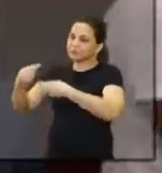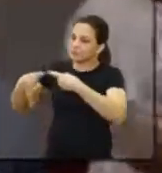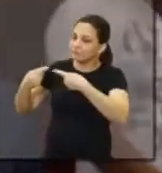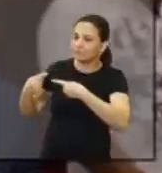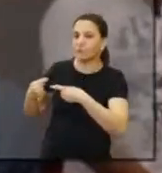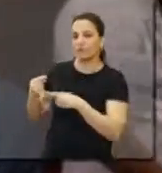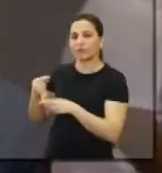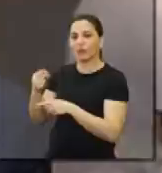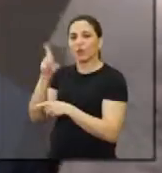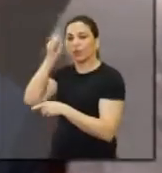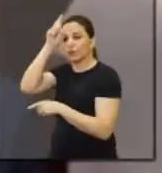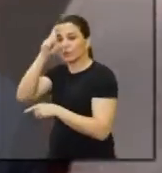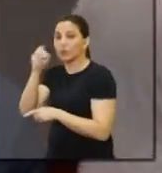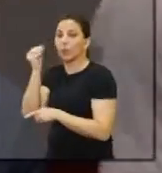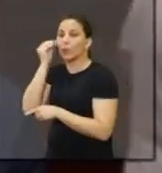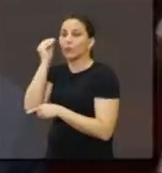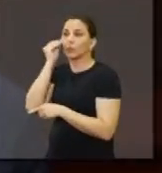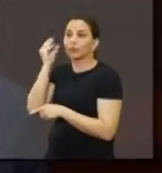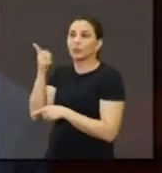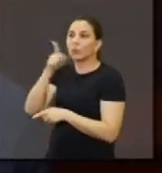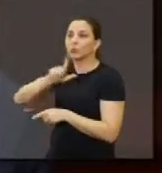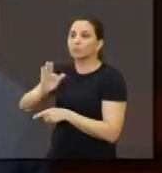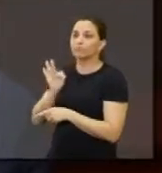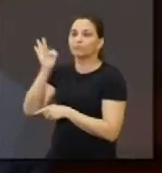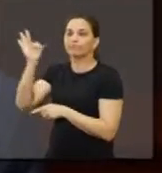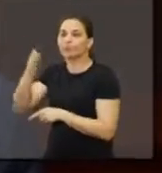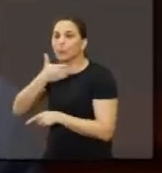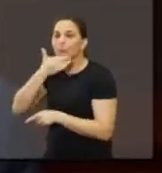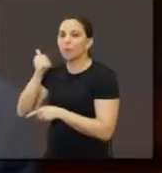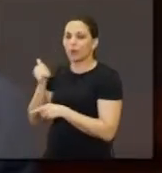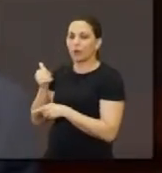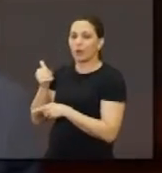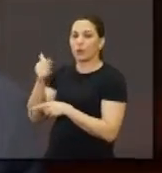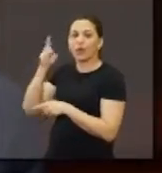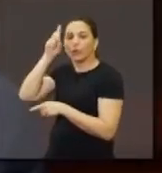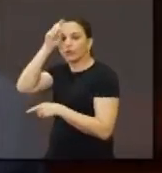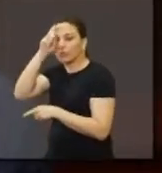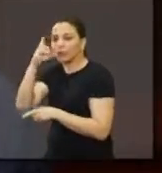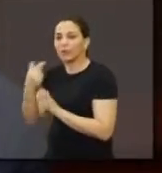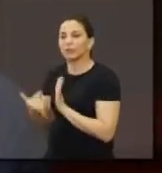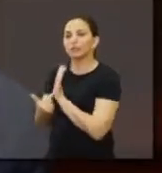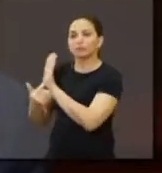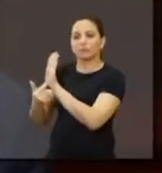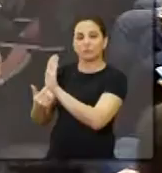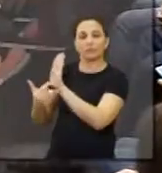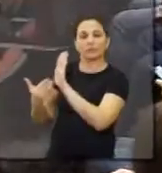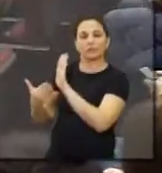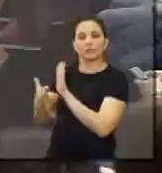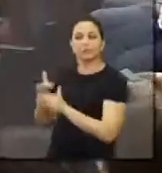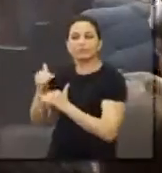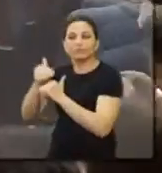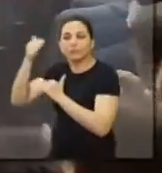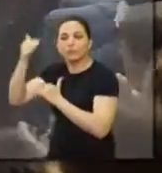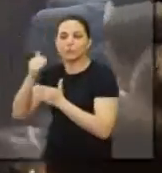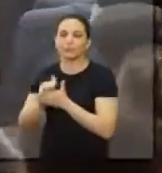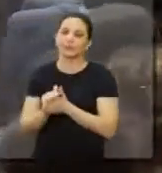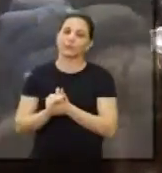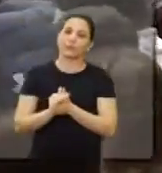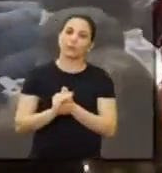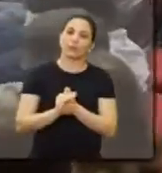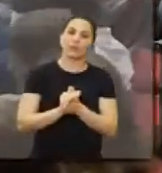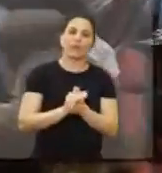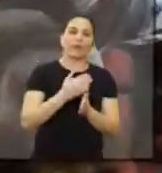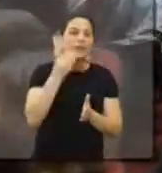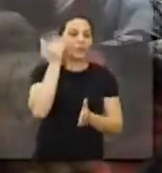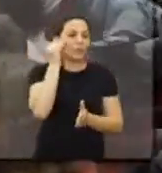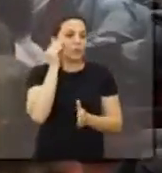a crise é, antes de tudo, uma oportunidade de conquista. A crise muitas vezes aparece para ser superada. O que se procurou nesse encontro